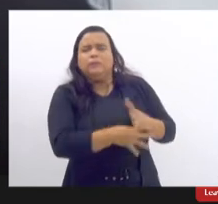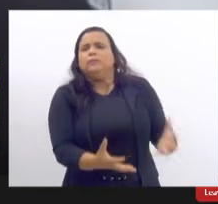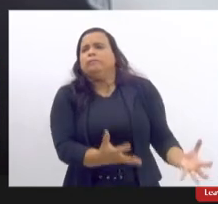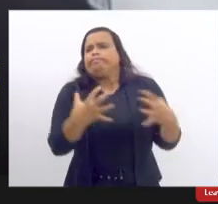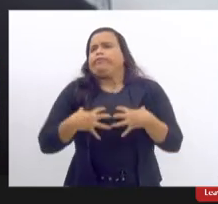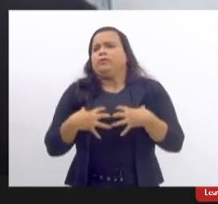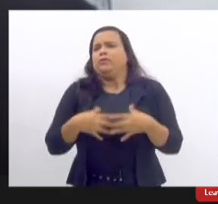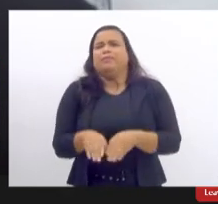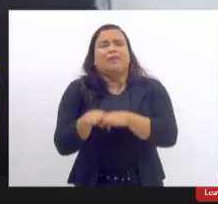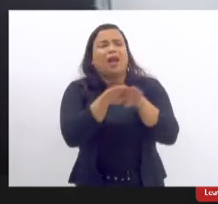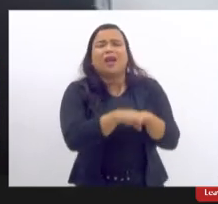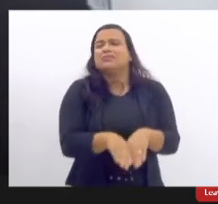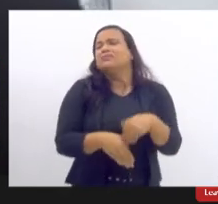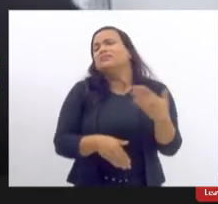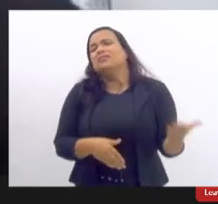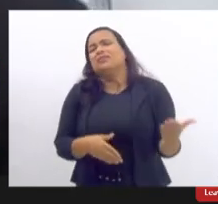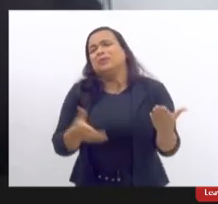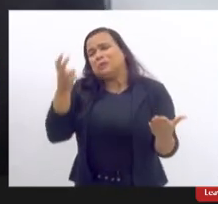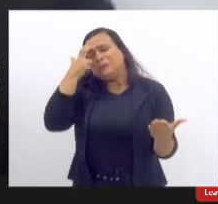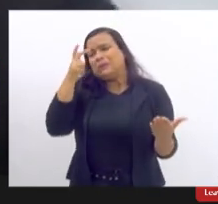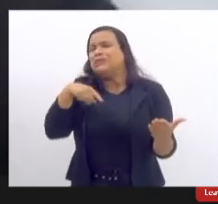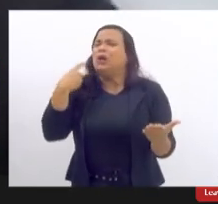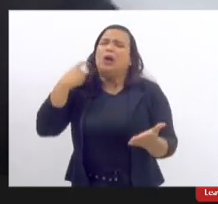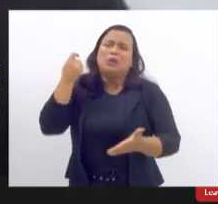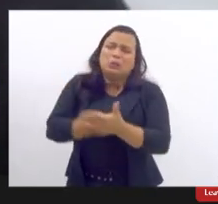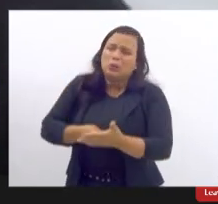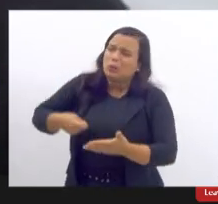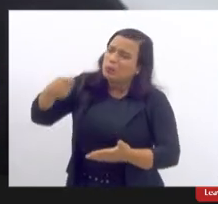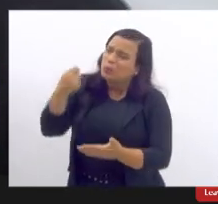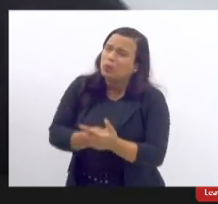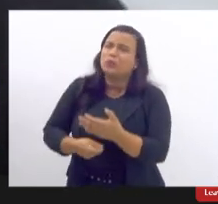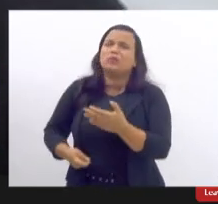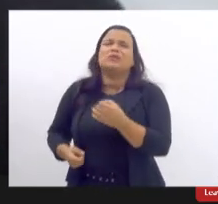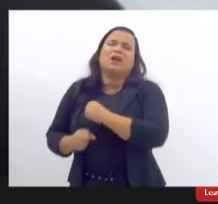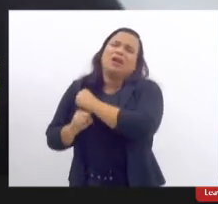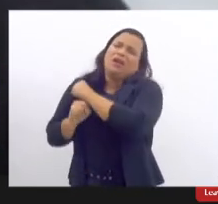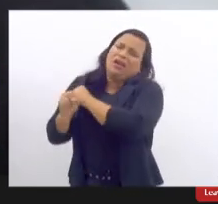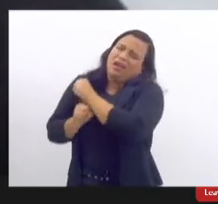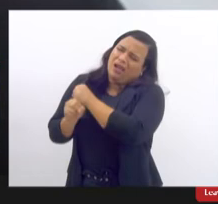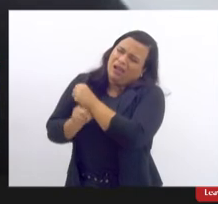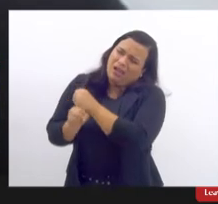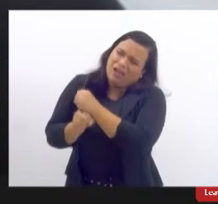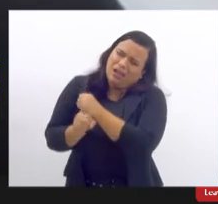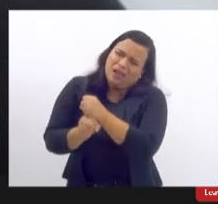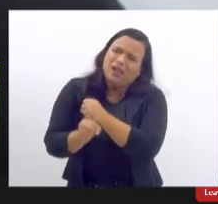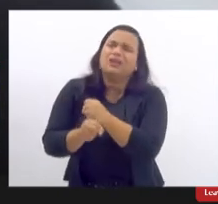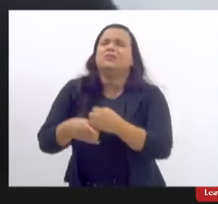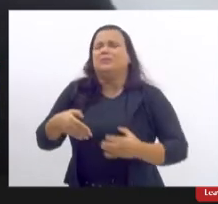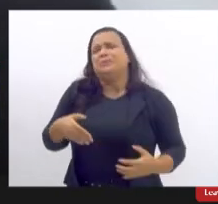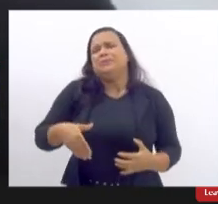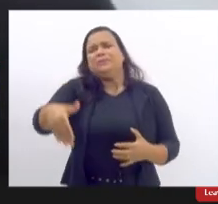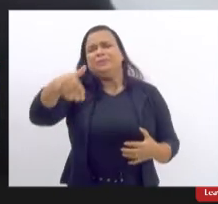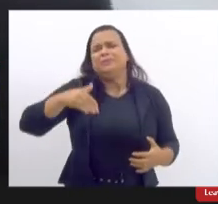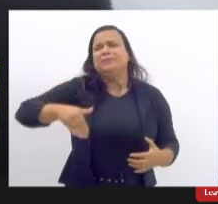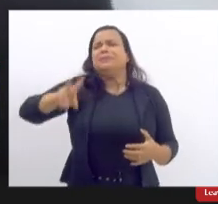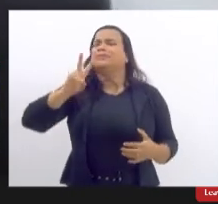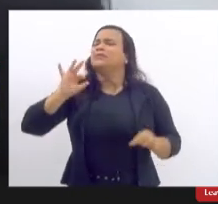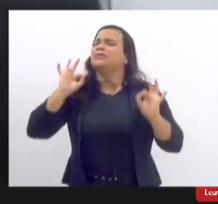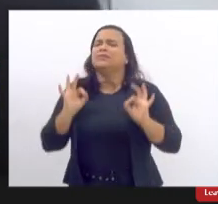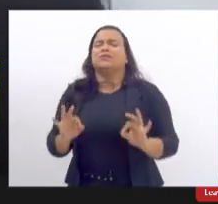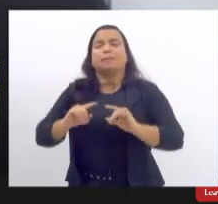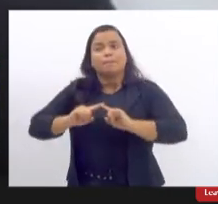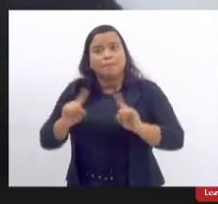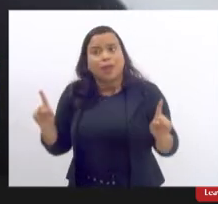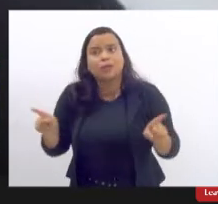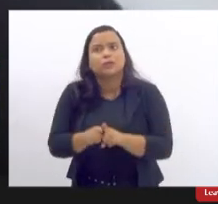então a nossa luta é uma luta que ainda temos muito tempo pela frente mas eu